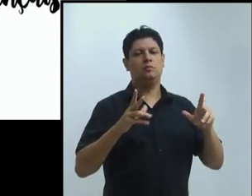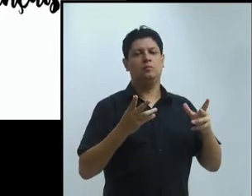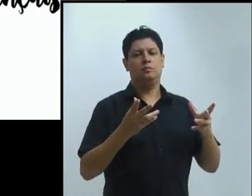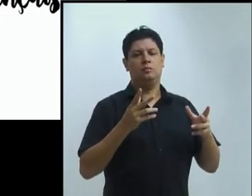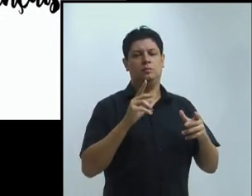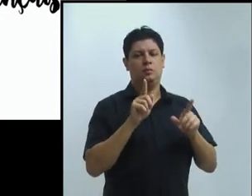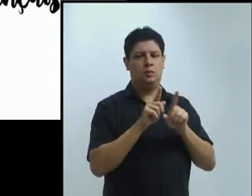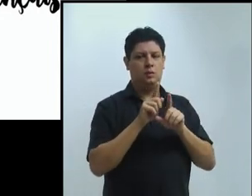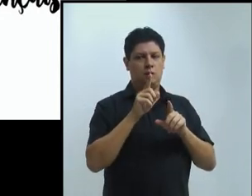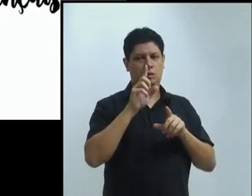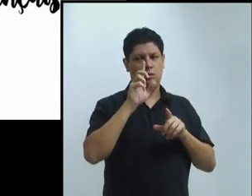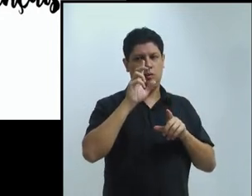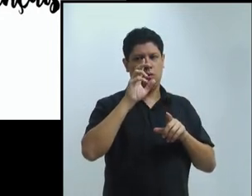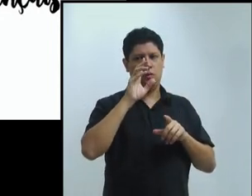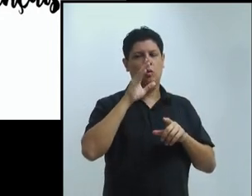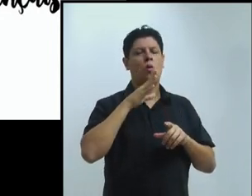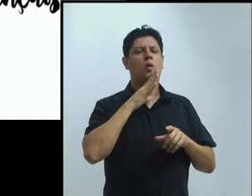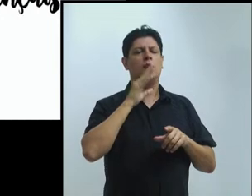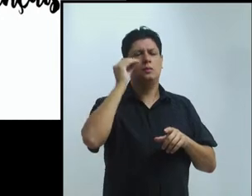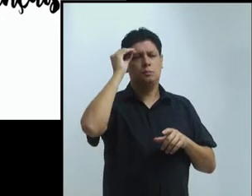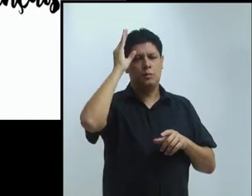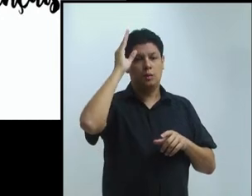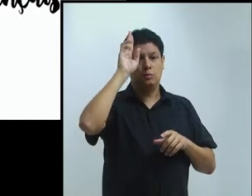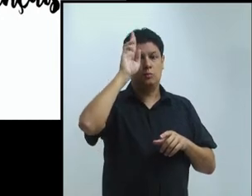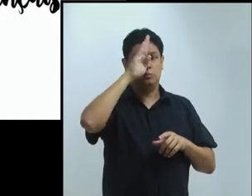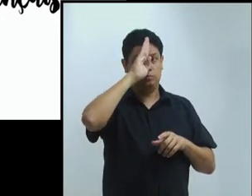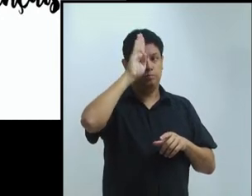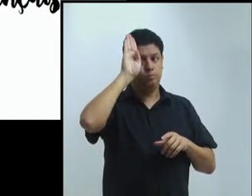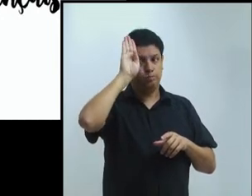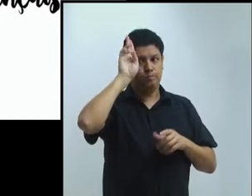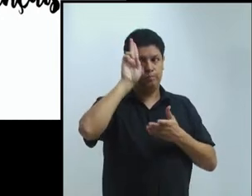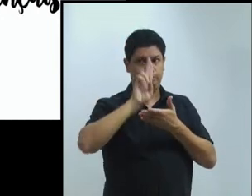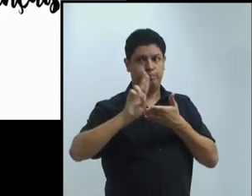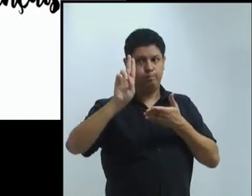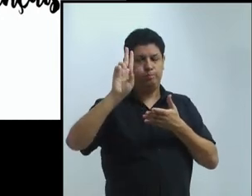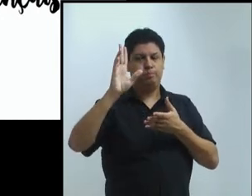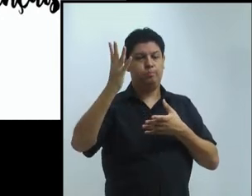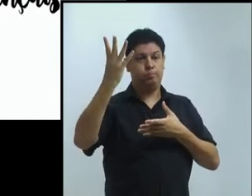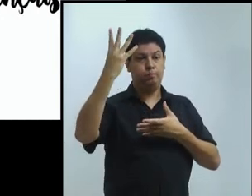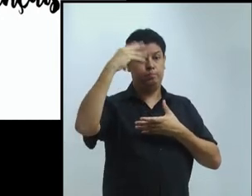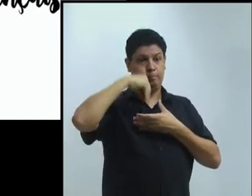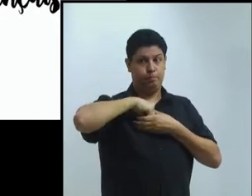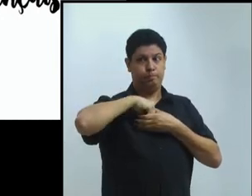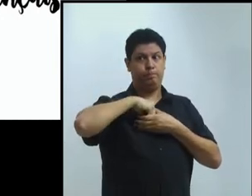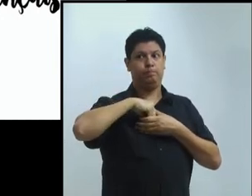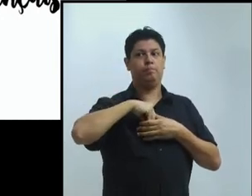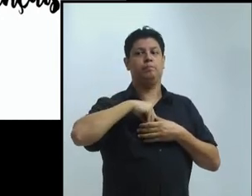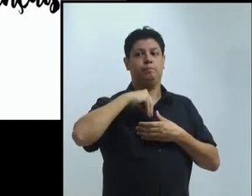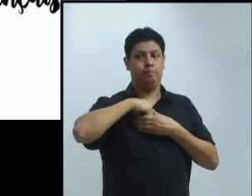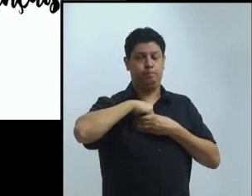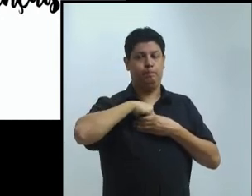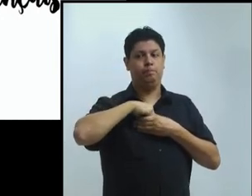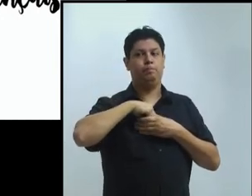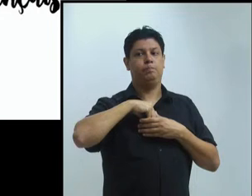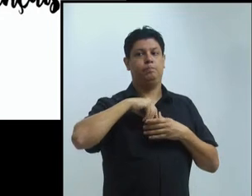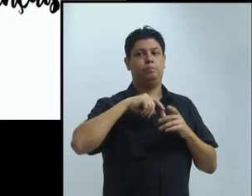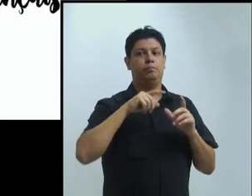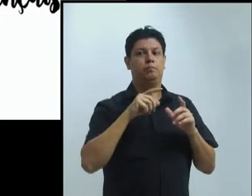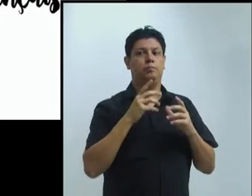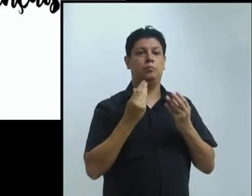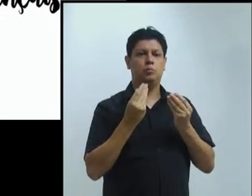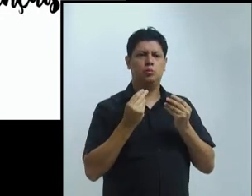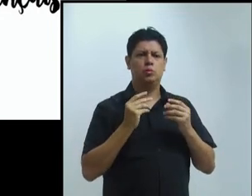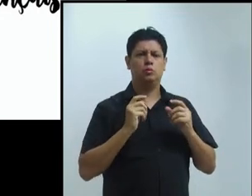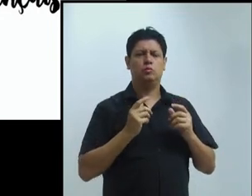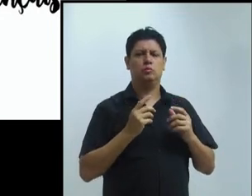eu pensei, eu quero fazer mestrado. Eu já falava inglês, eu já tinha estudado inglês, eu já falava inglês.